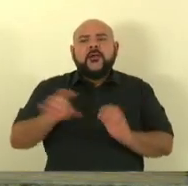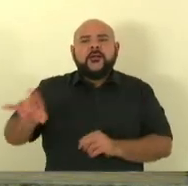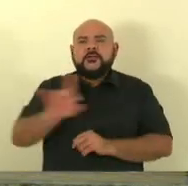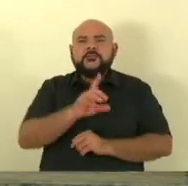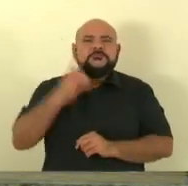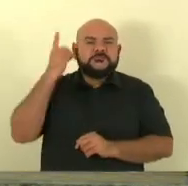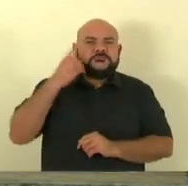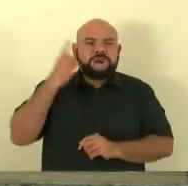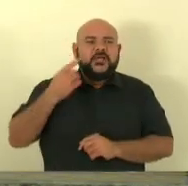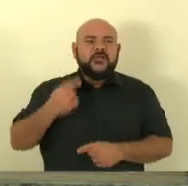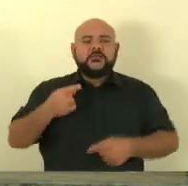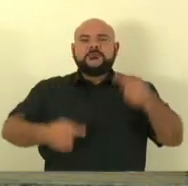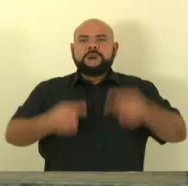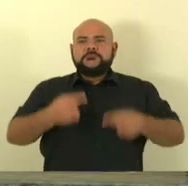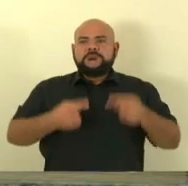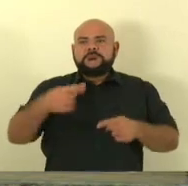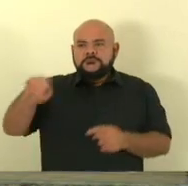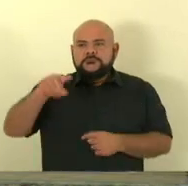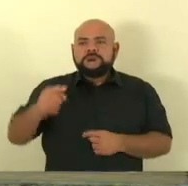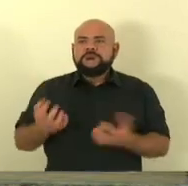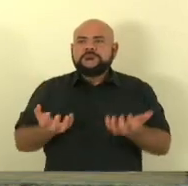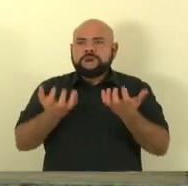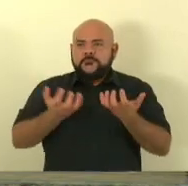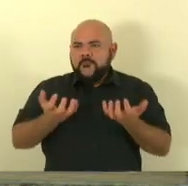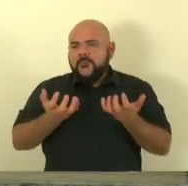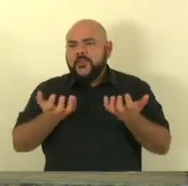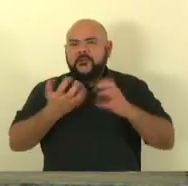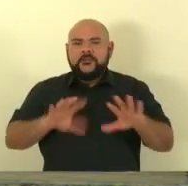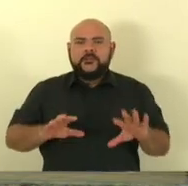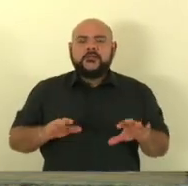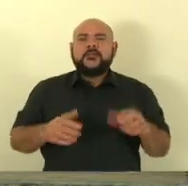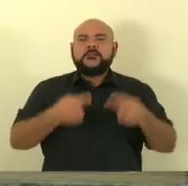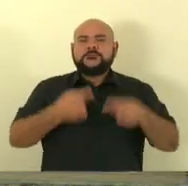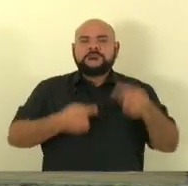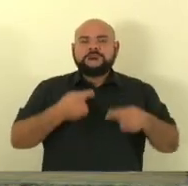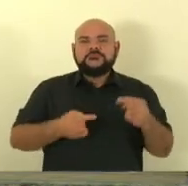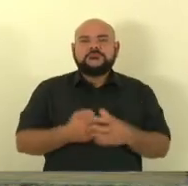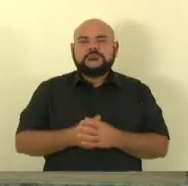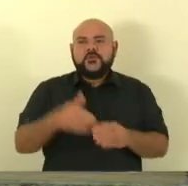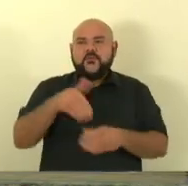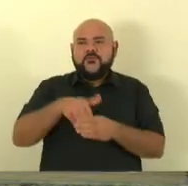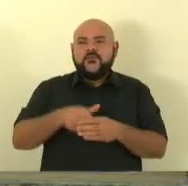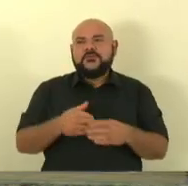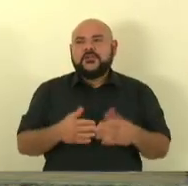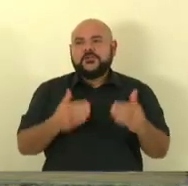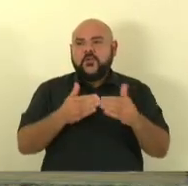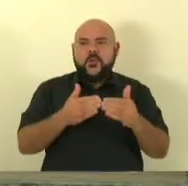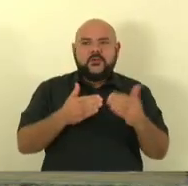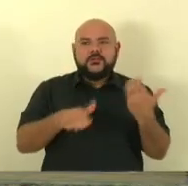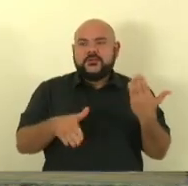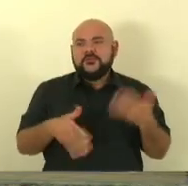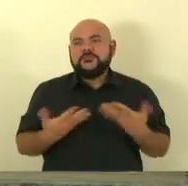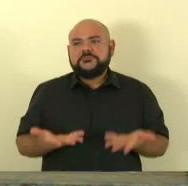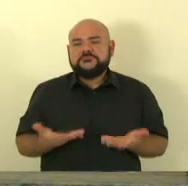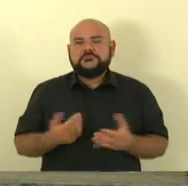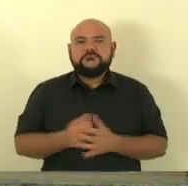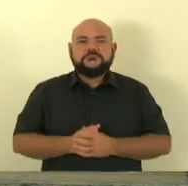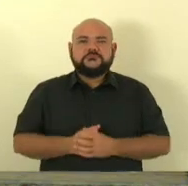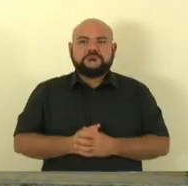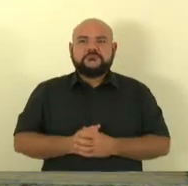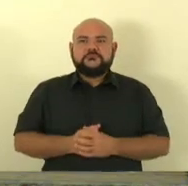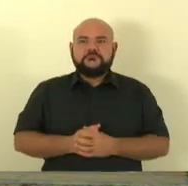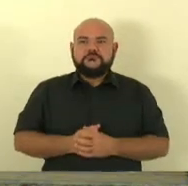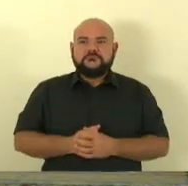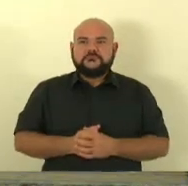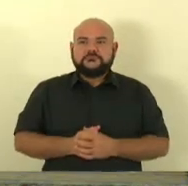Em discussão, não havendo quem queira discutir, em votação. Os deputados e deputadas que aprovam permaneçam como